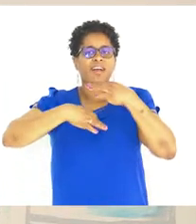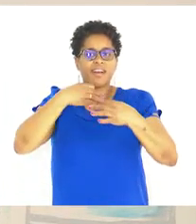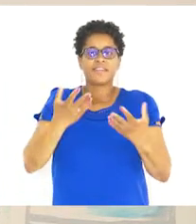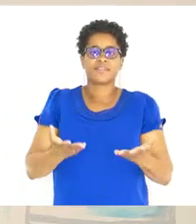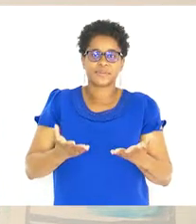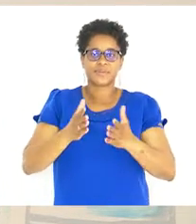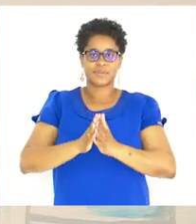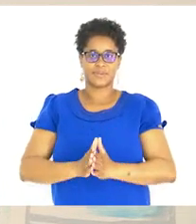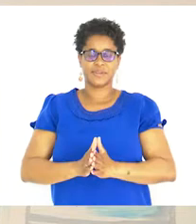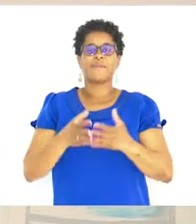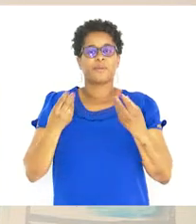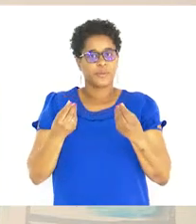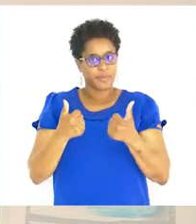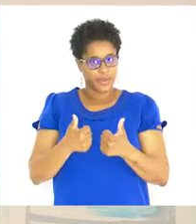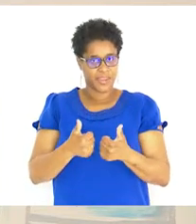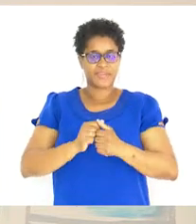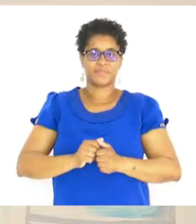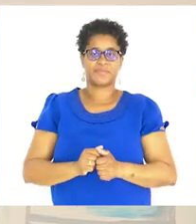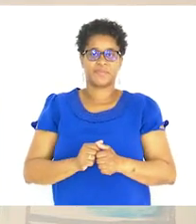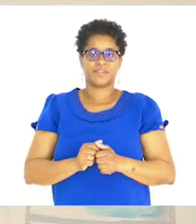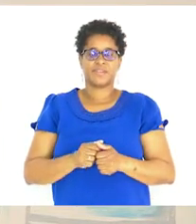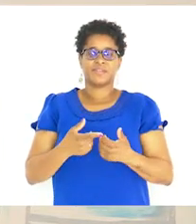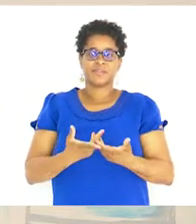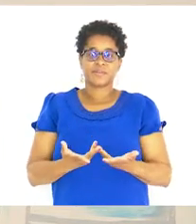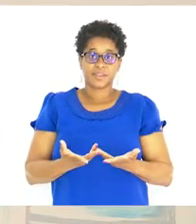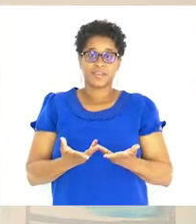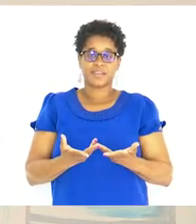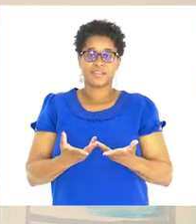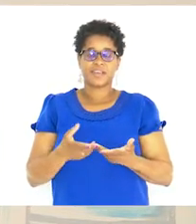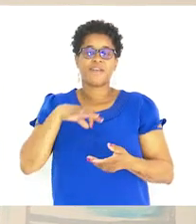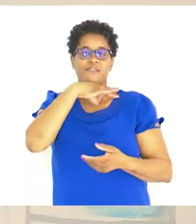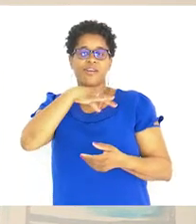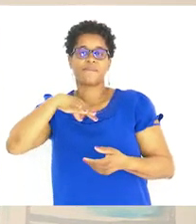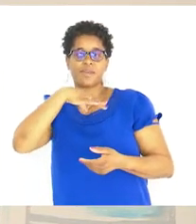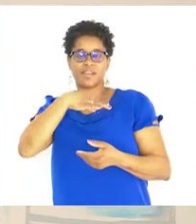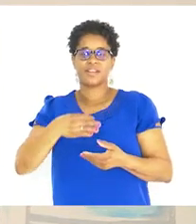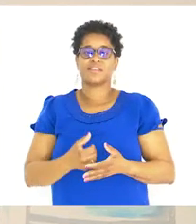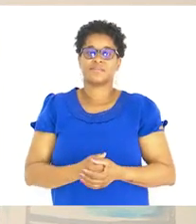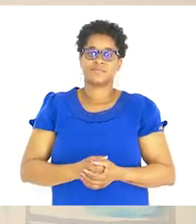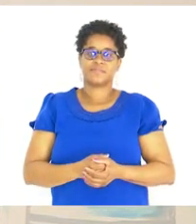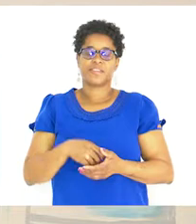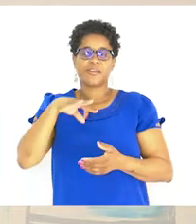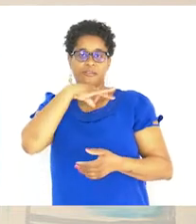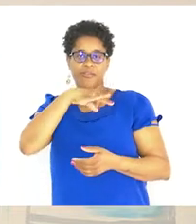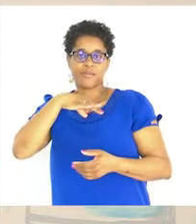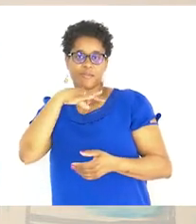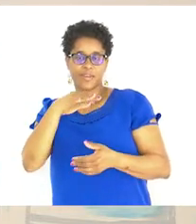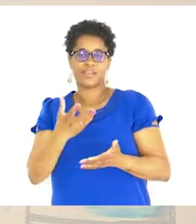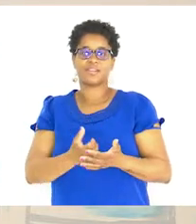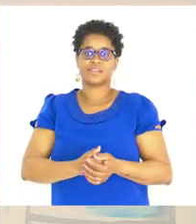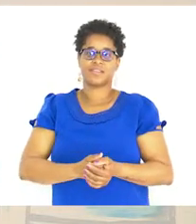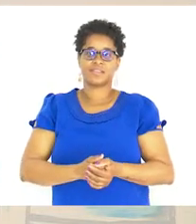sobre... Muito bem Sobre a família A família